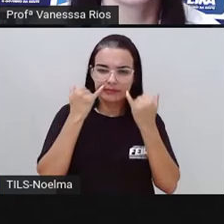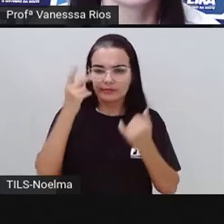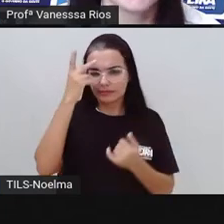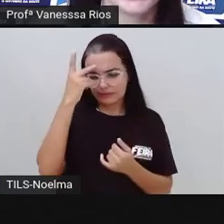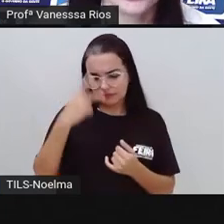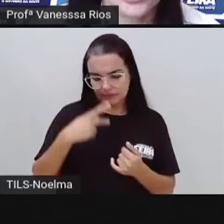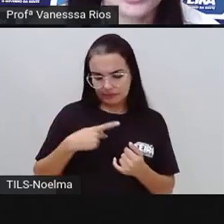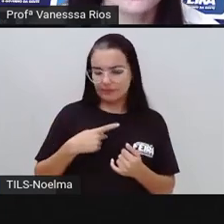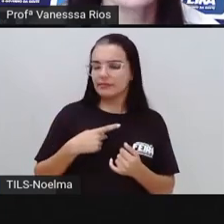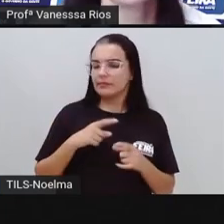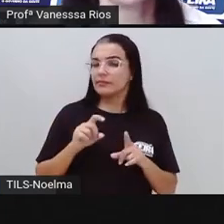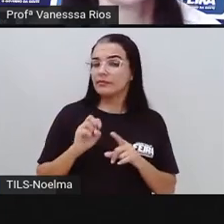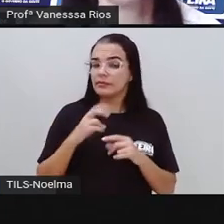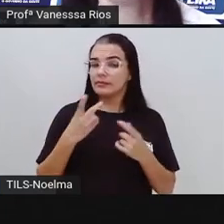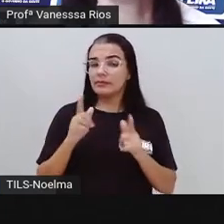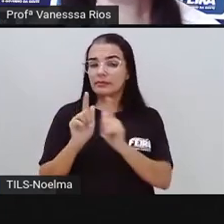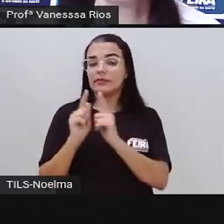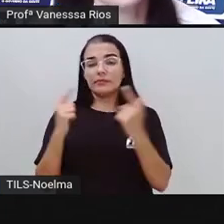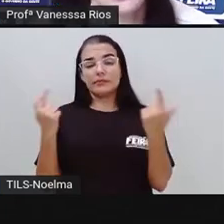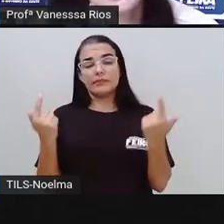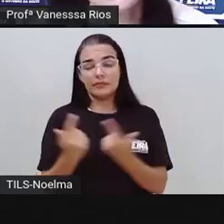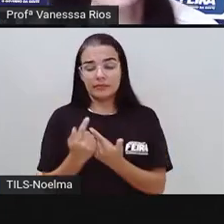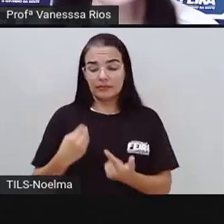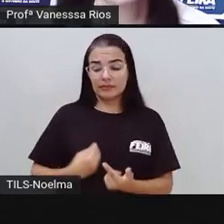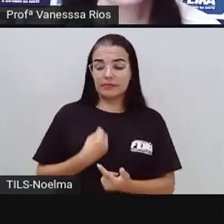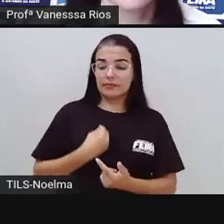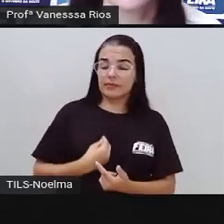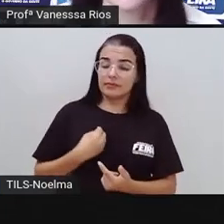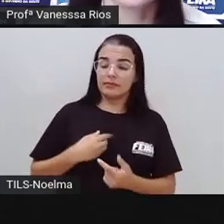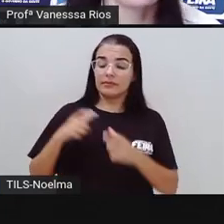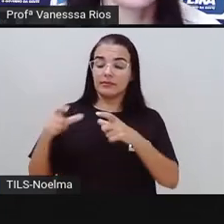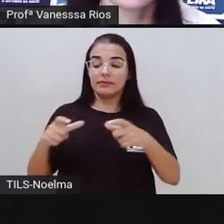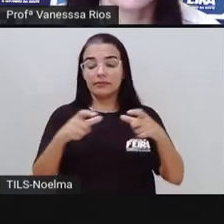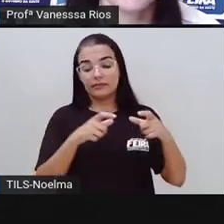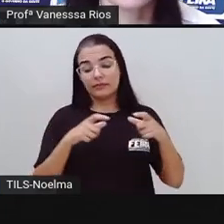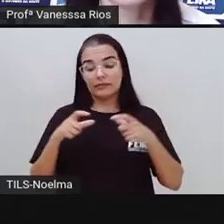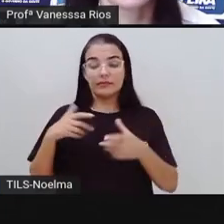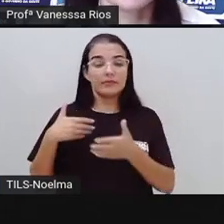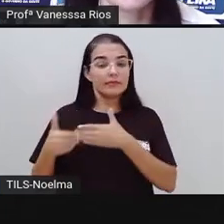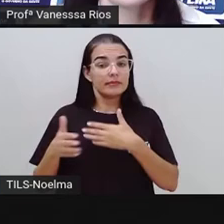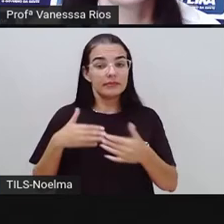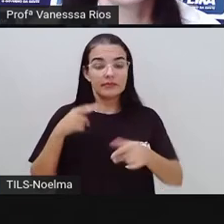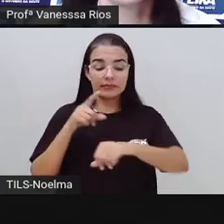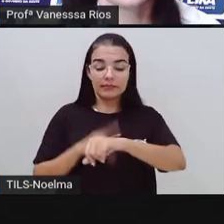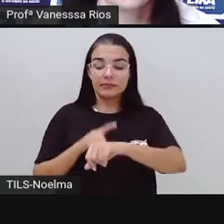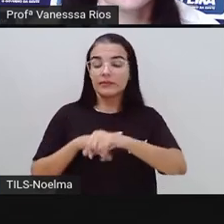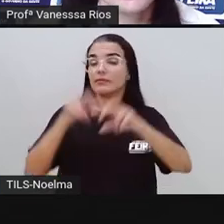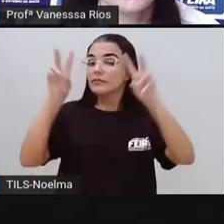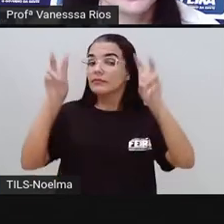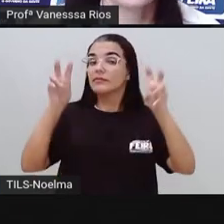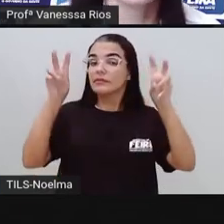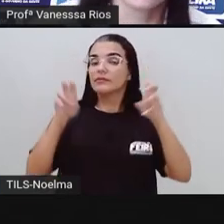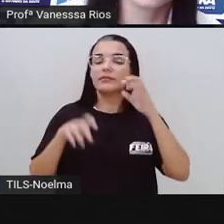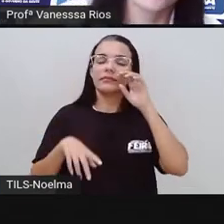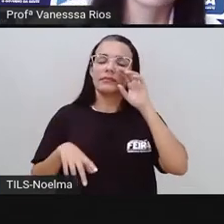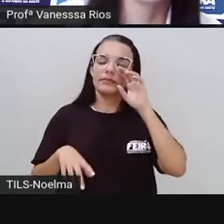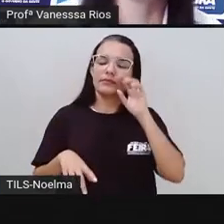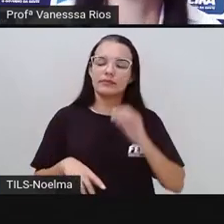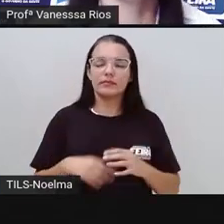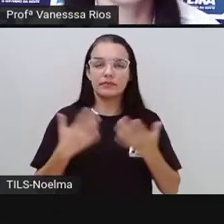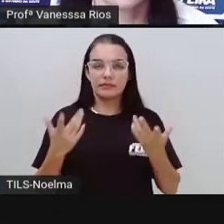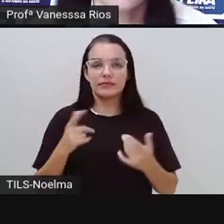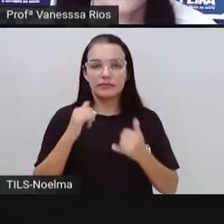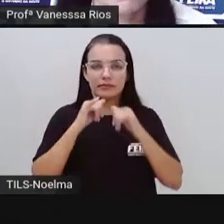práticas, vivenciadas, independendo ali do tema que está sendo tratado, ou na